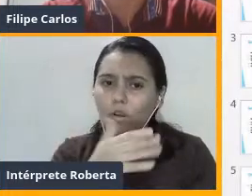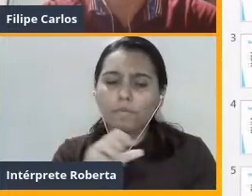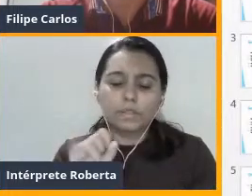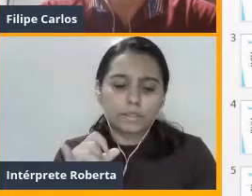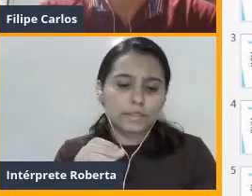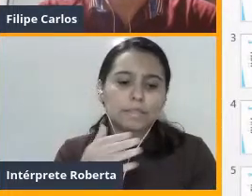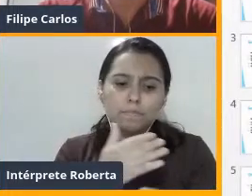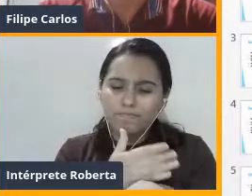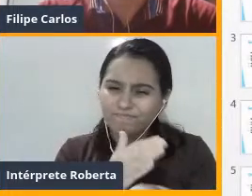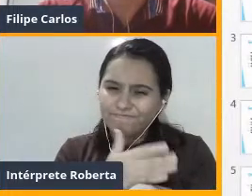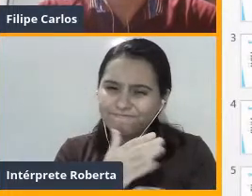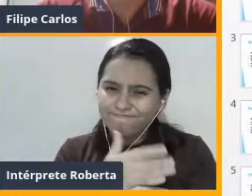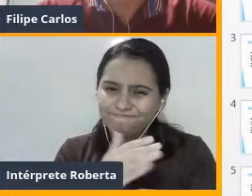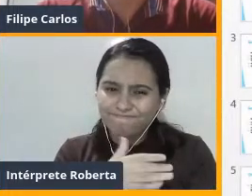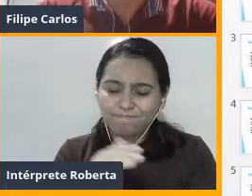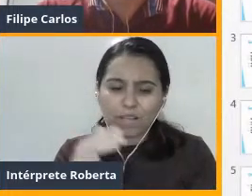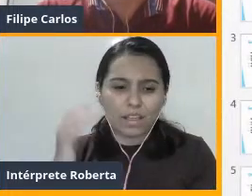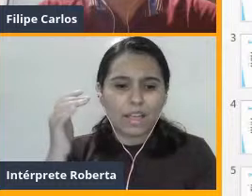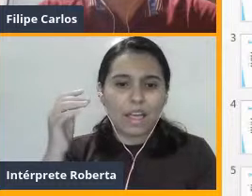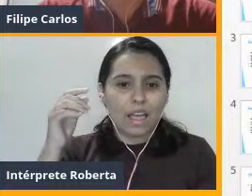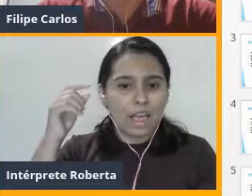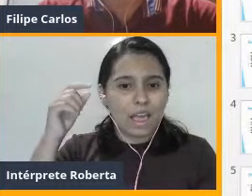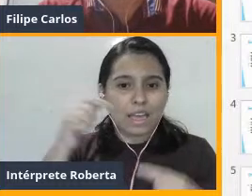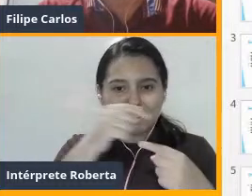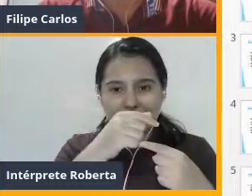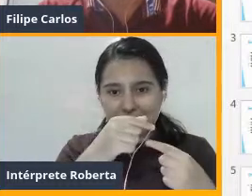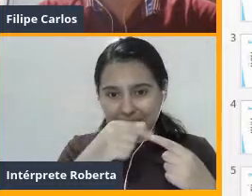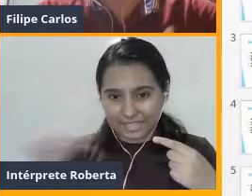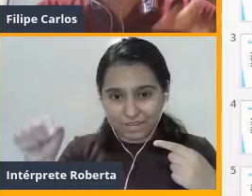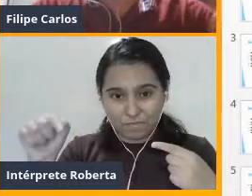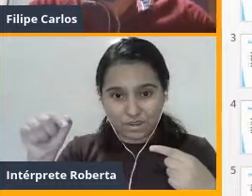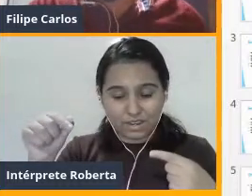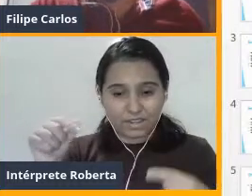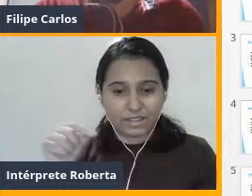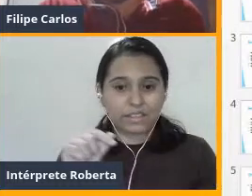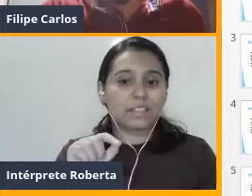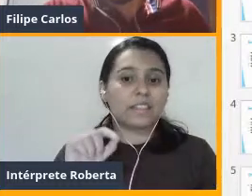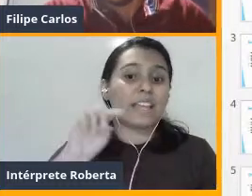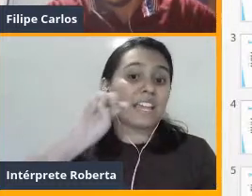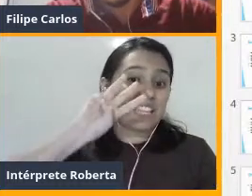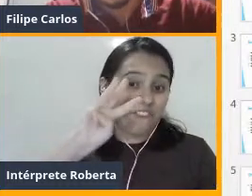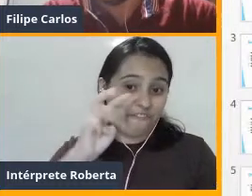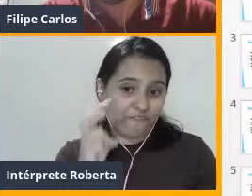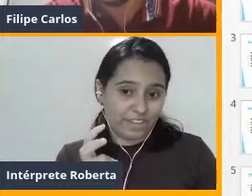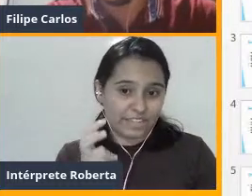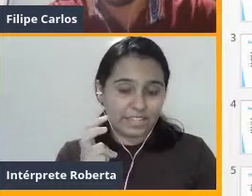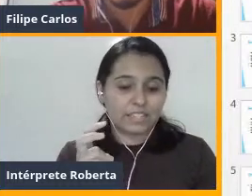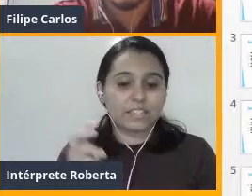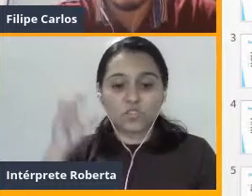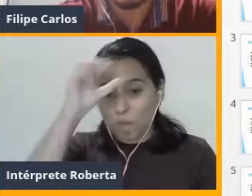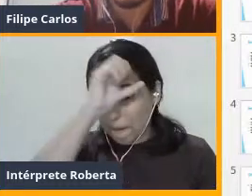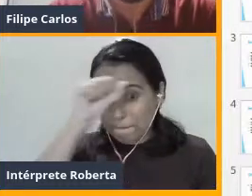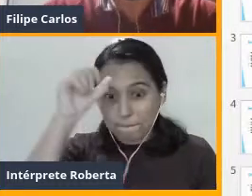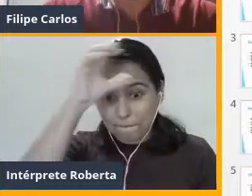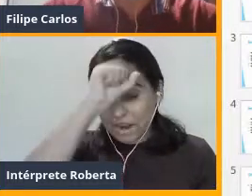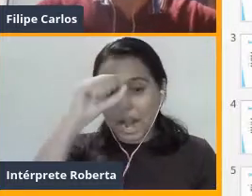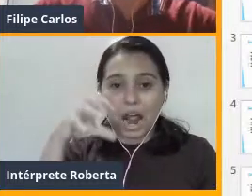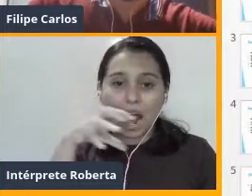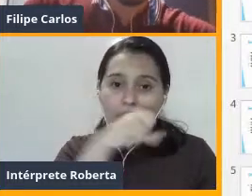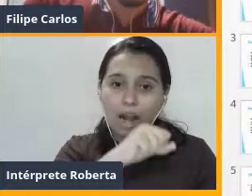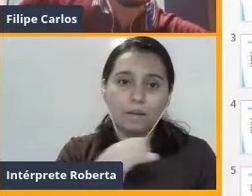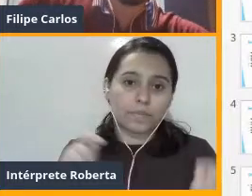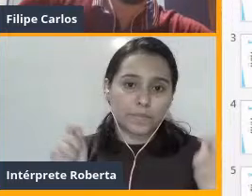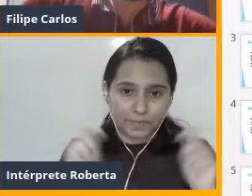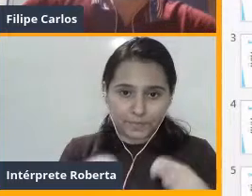física, faz com que a gente aprenda mais rápido, certo? Devido ao aumento da produção